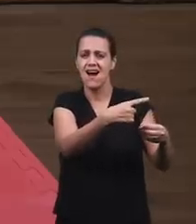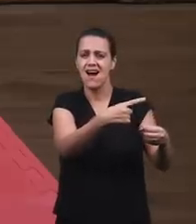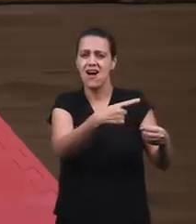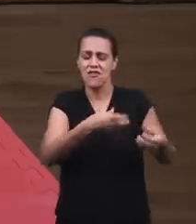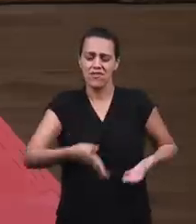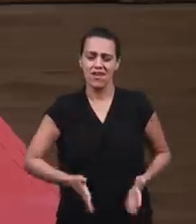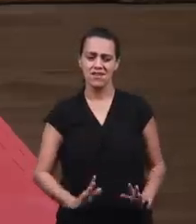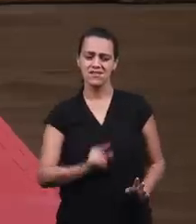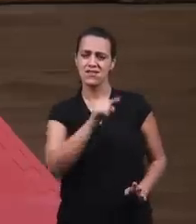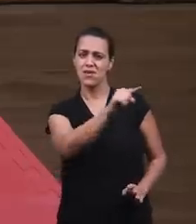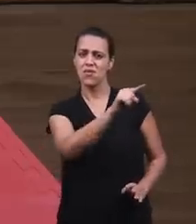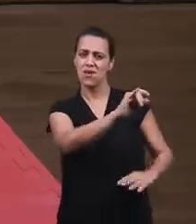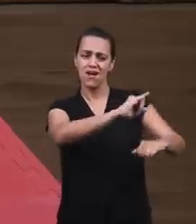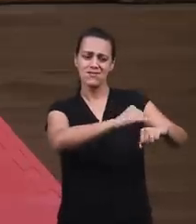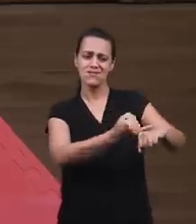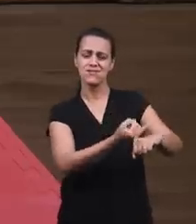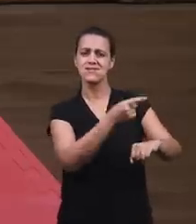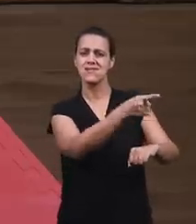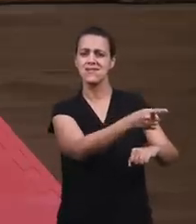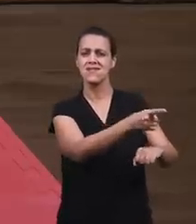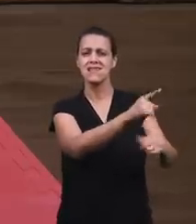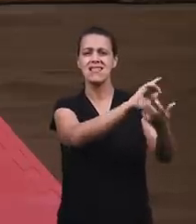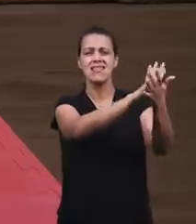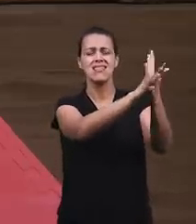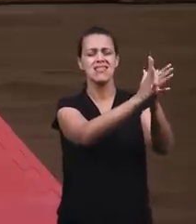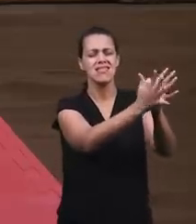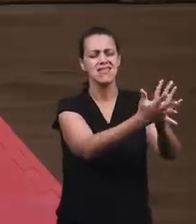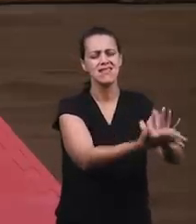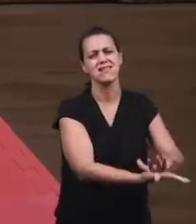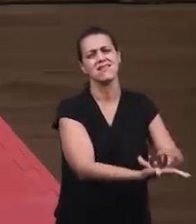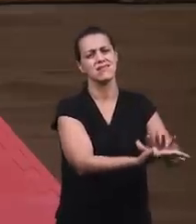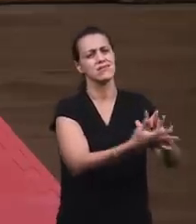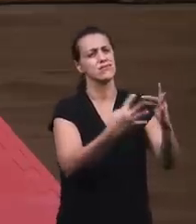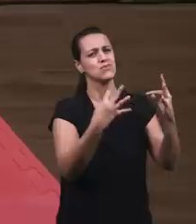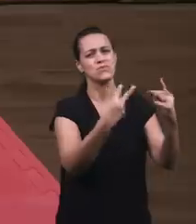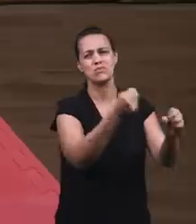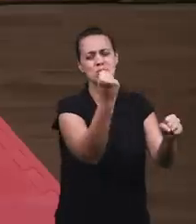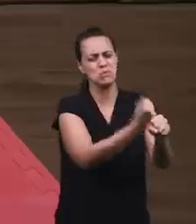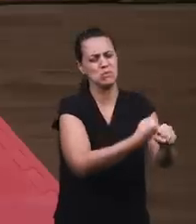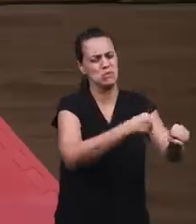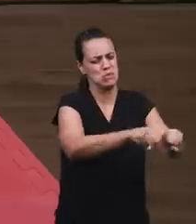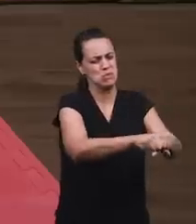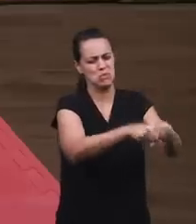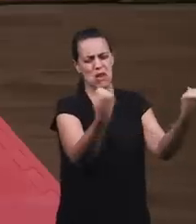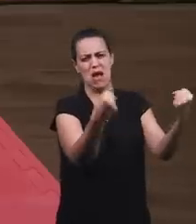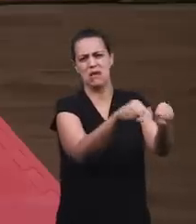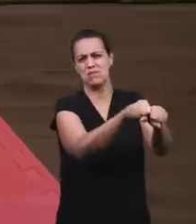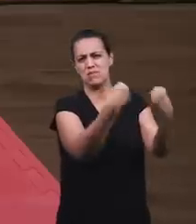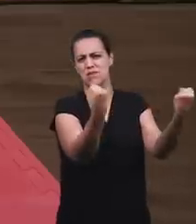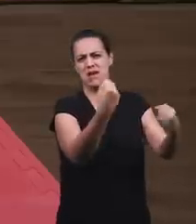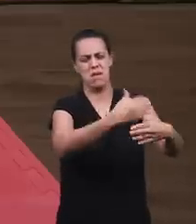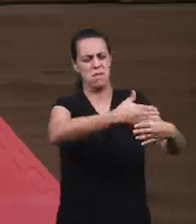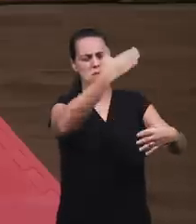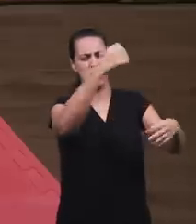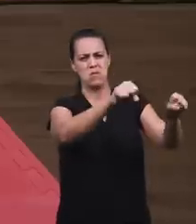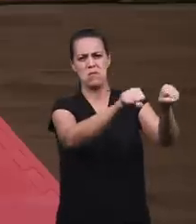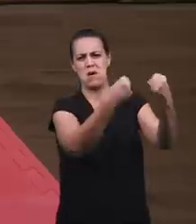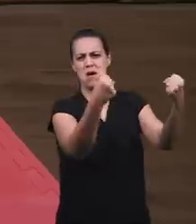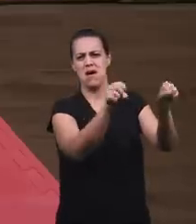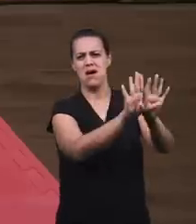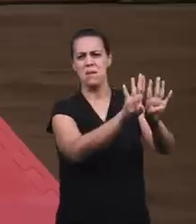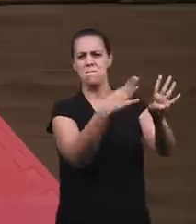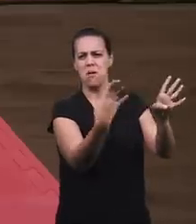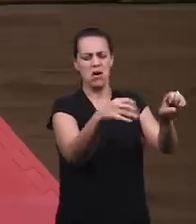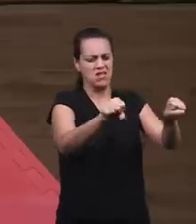Neemias E ela ficou toda destruída Quebraram os muros, as portas que